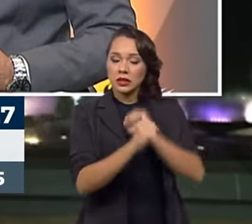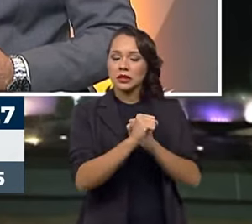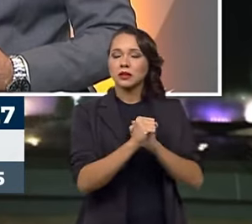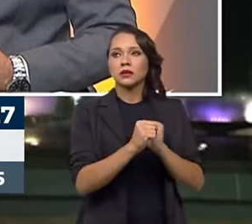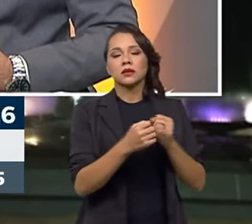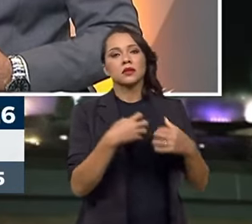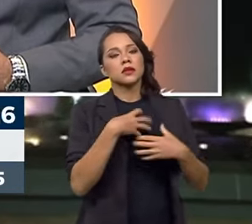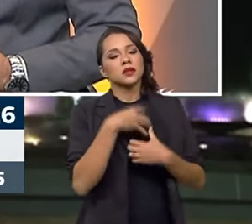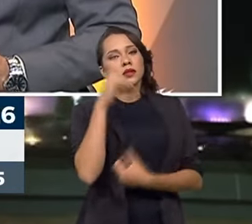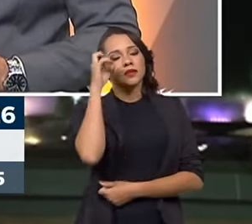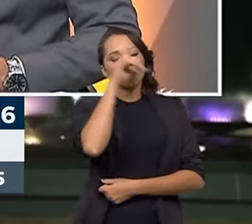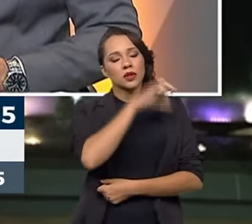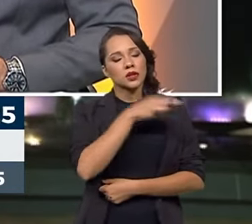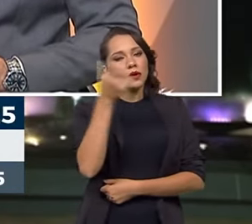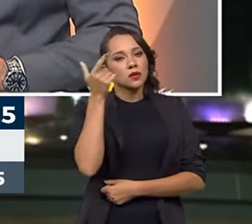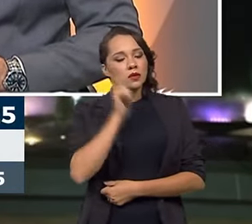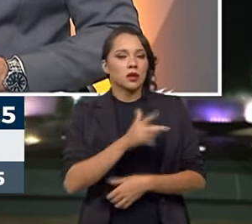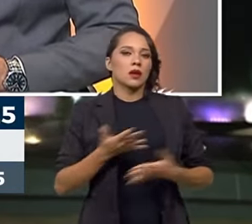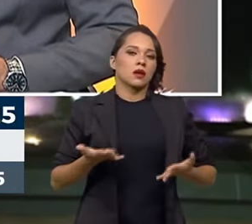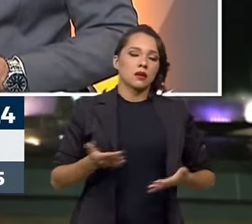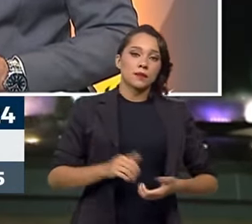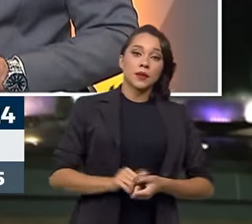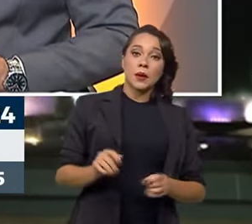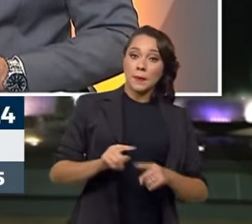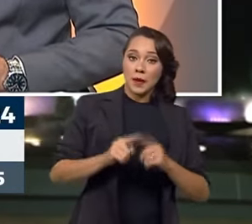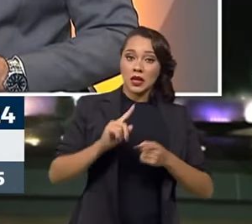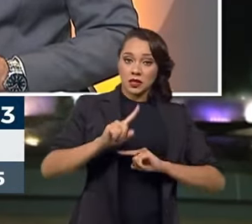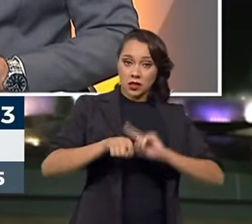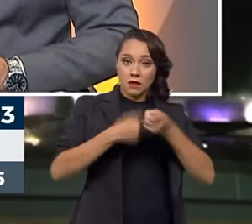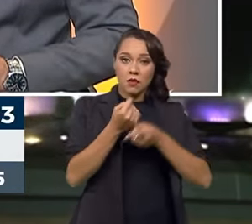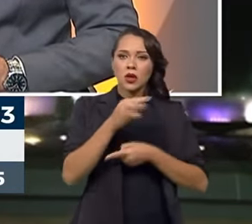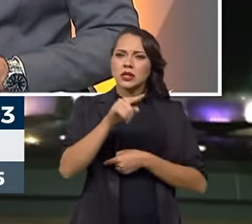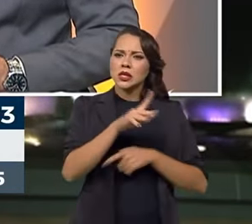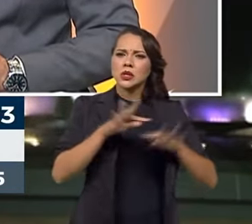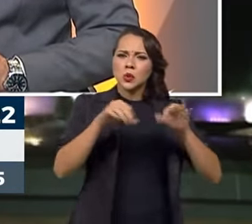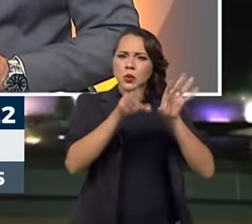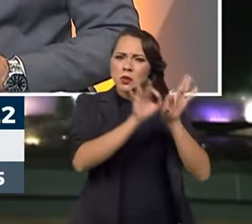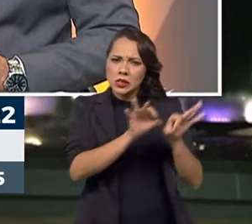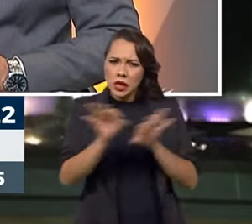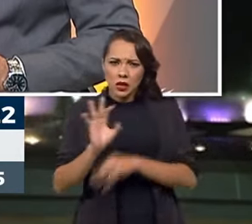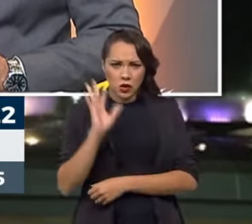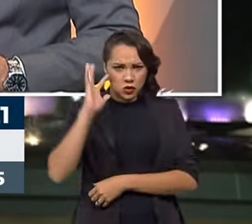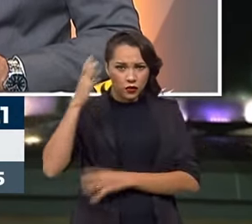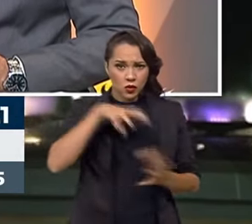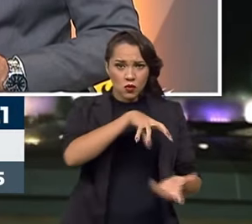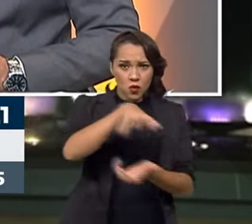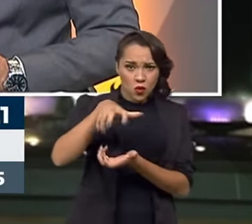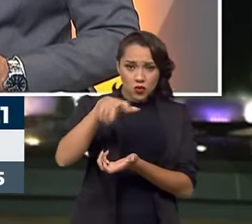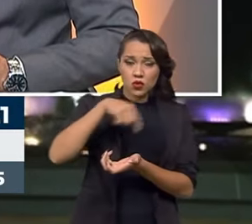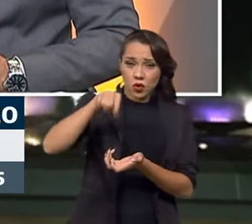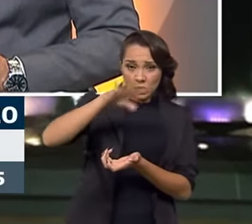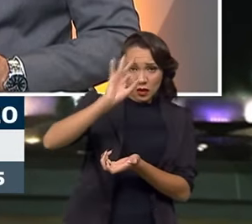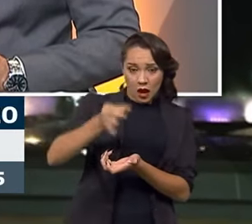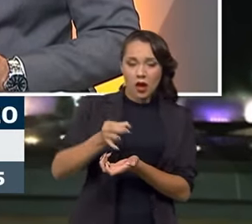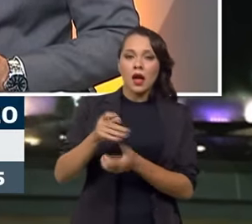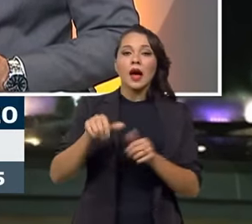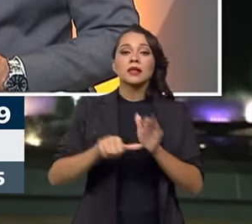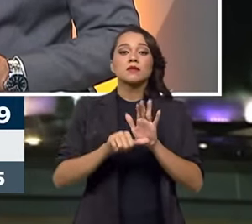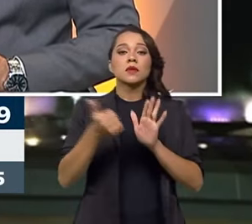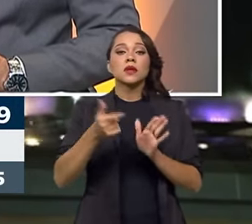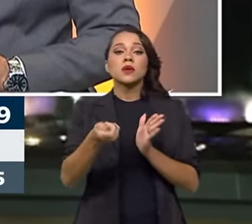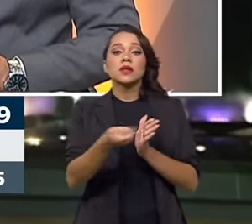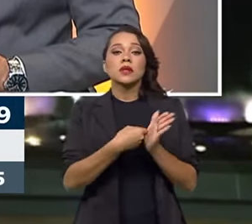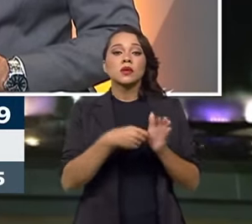dificuldade de conseguir os circuitos integrados. Mas, assim que essa logística estiver resolvida no mundo inteiro, as primeiras bombas com